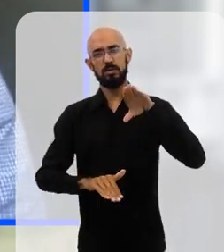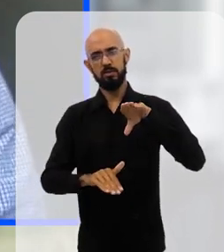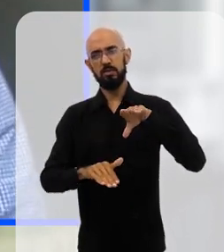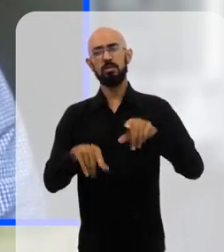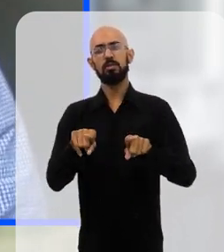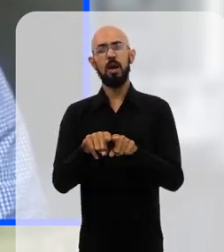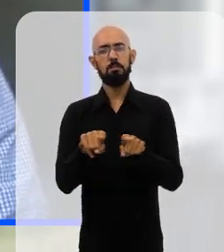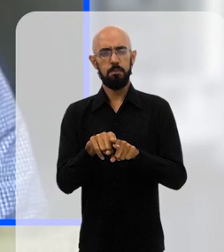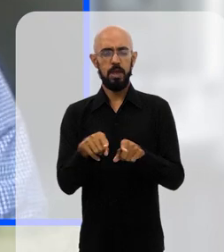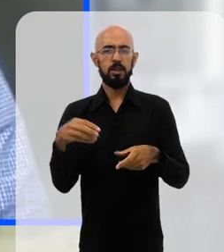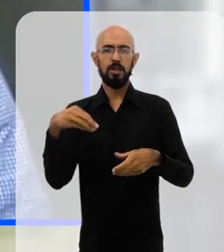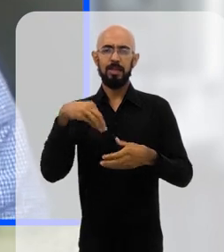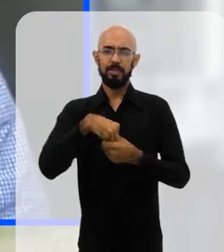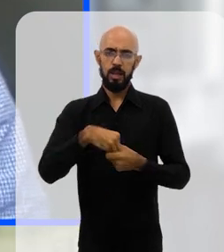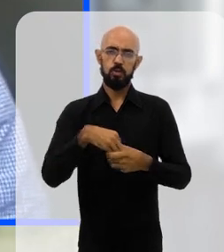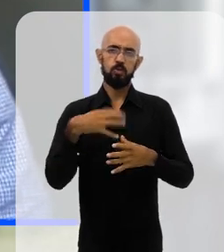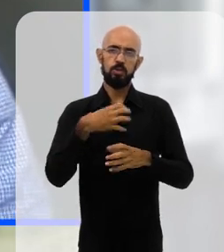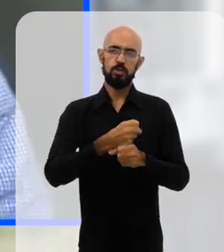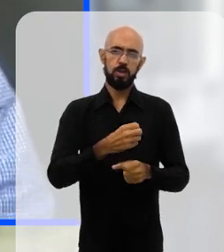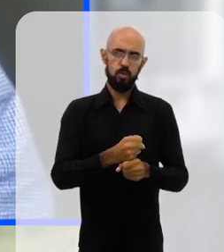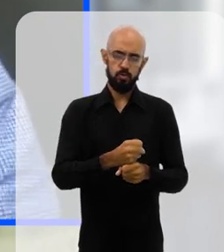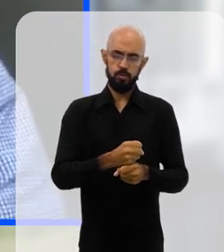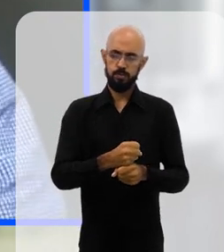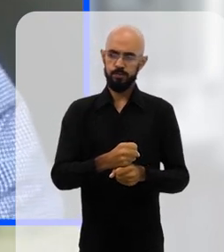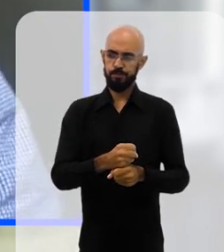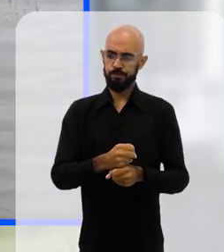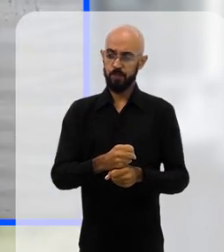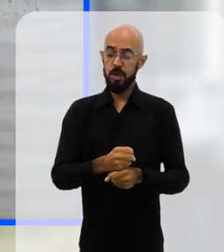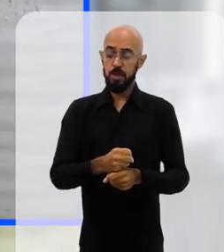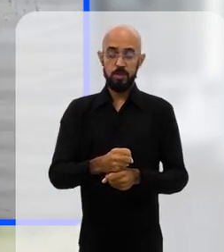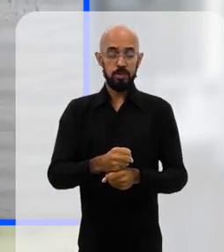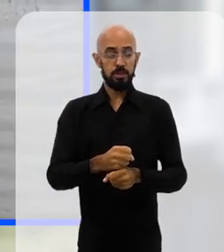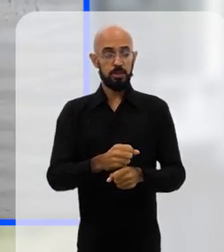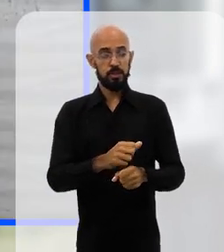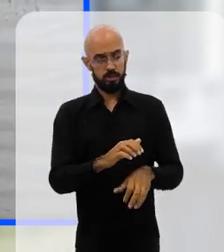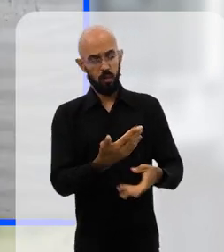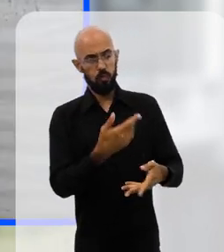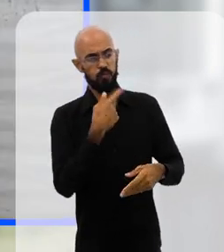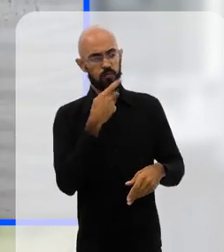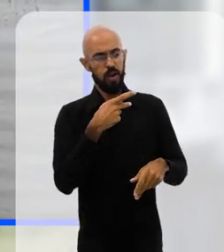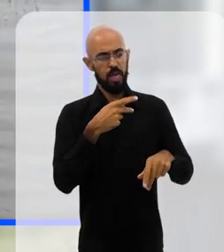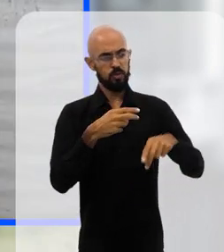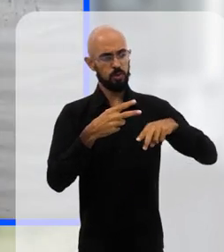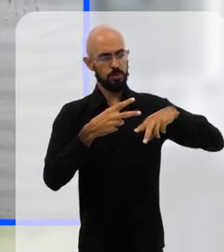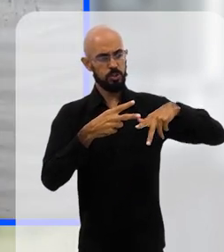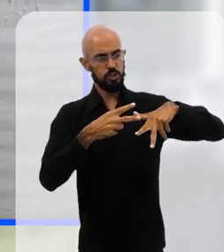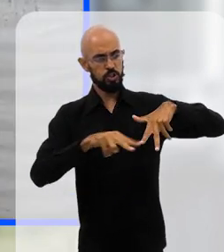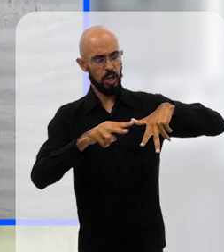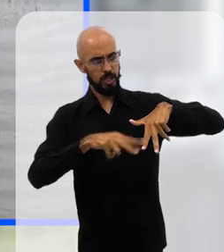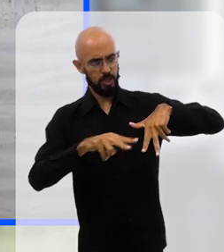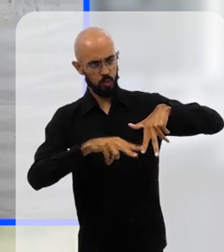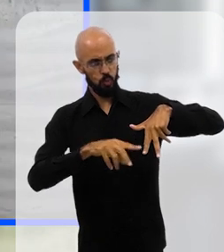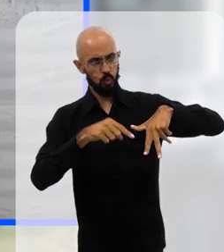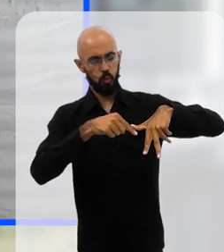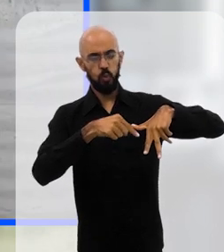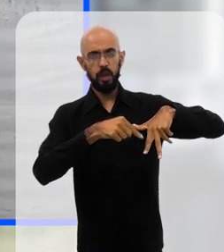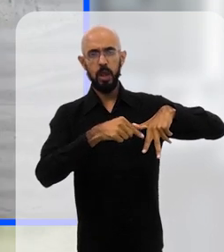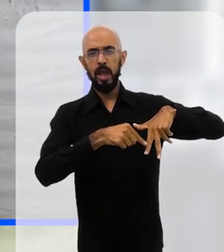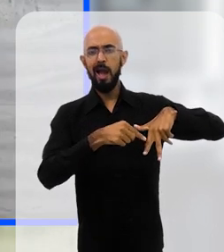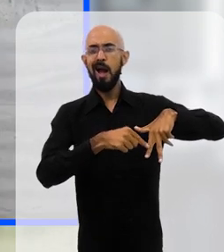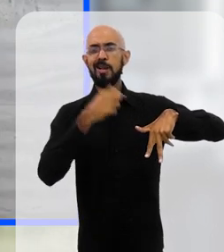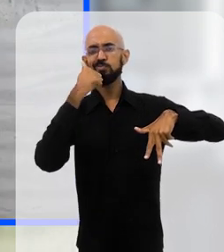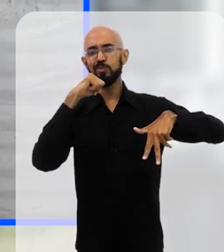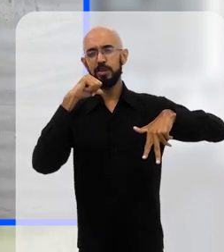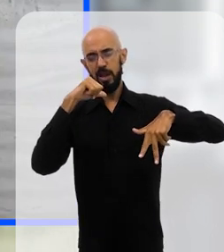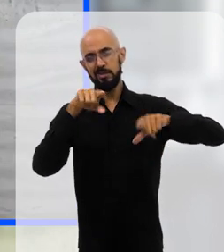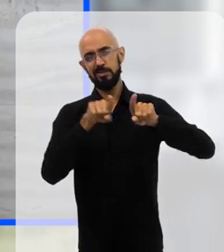também entra dentro desse cálculo. E falando de gênero, acaba que as mulheres dentro desse bolo